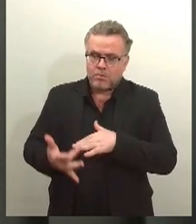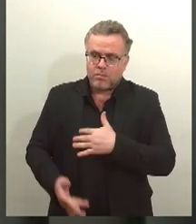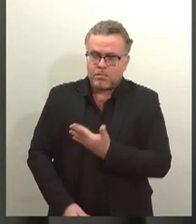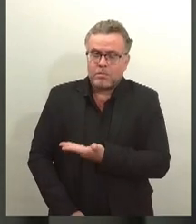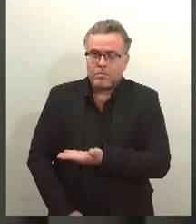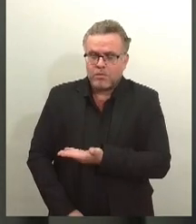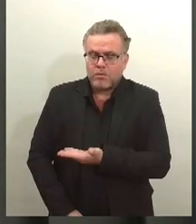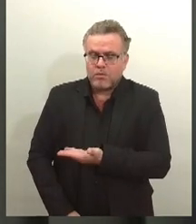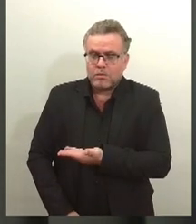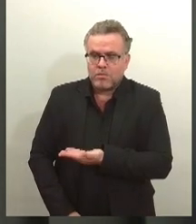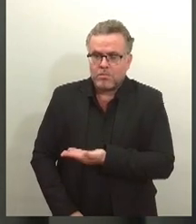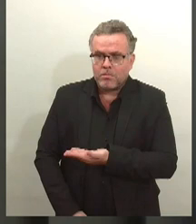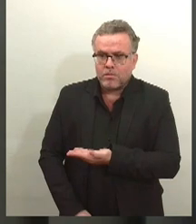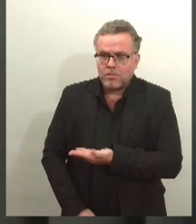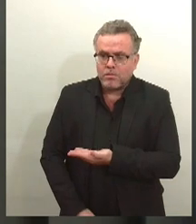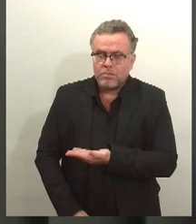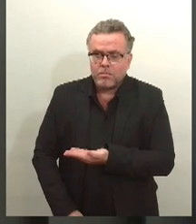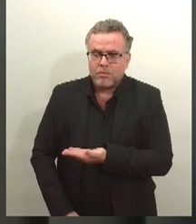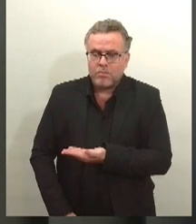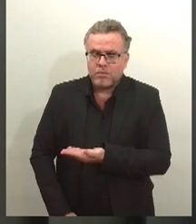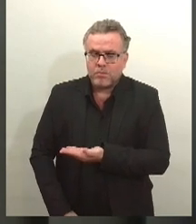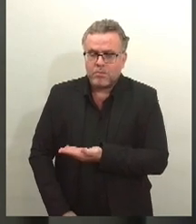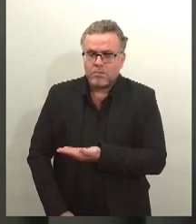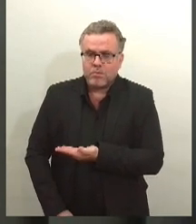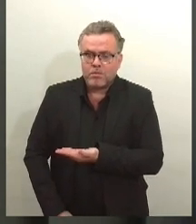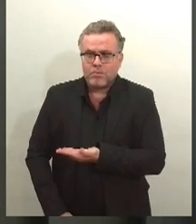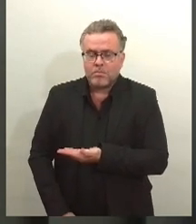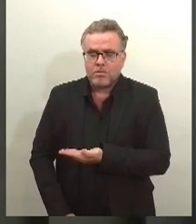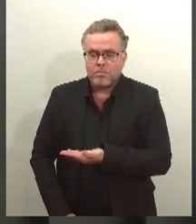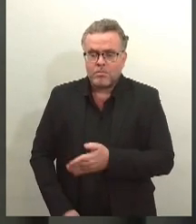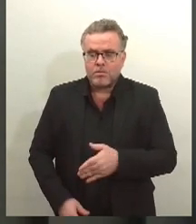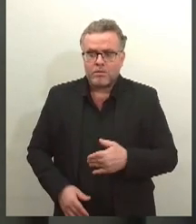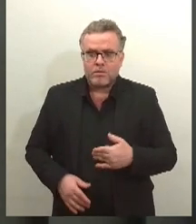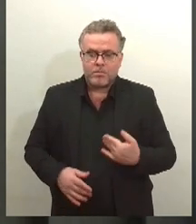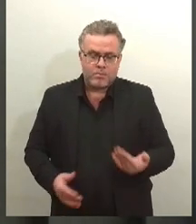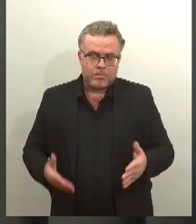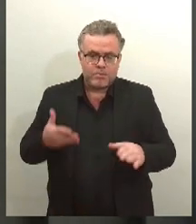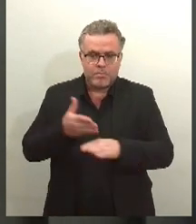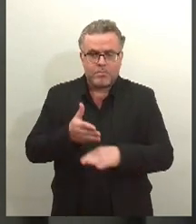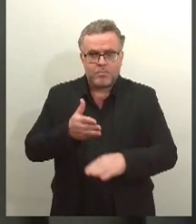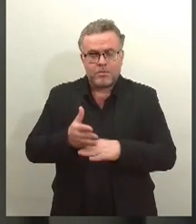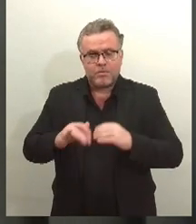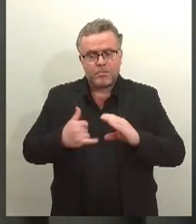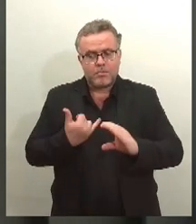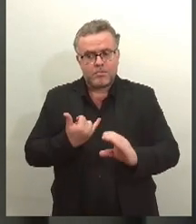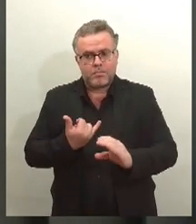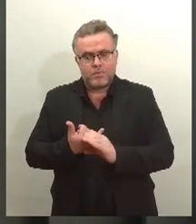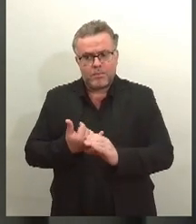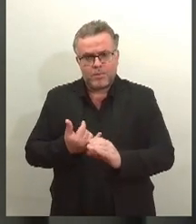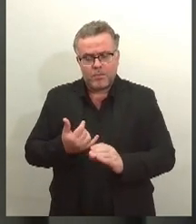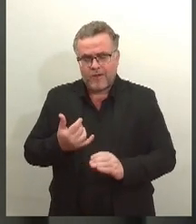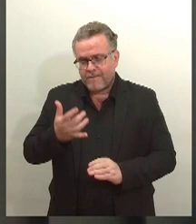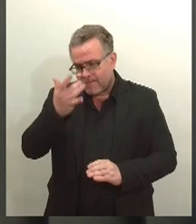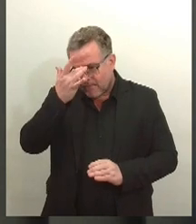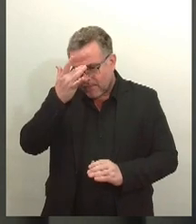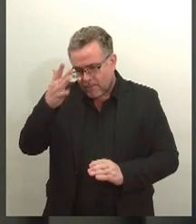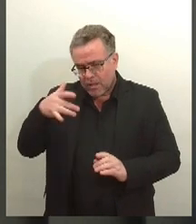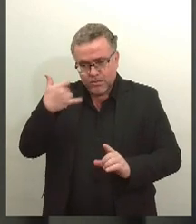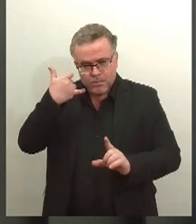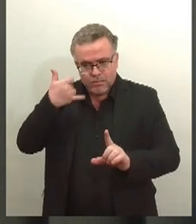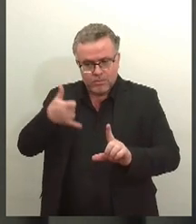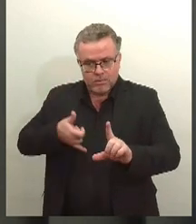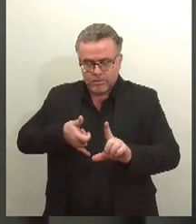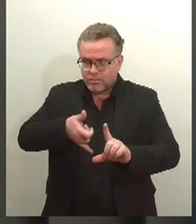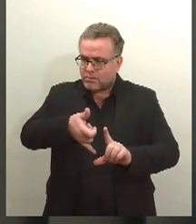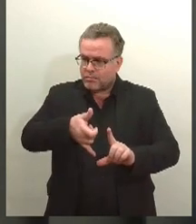5.2. No Twitter, arroba TV Alese. para acessar o nosso canal no YouTube é super fácil. Posicione a câmera do seu celular no QR Code